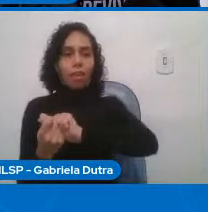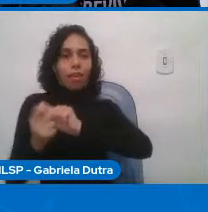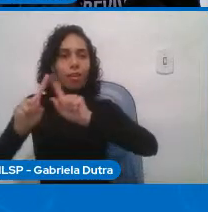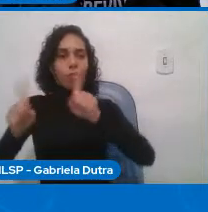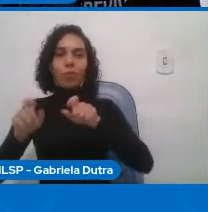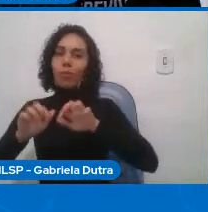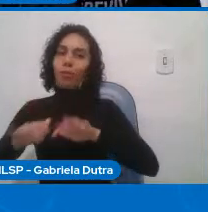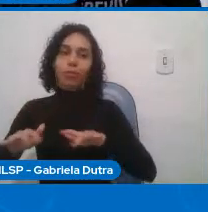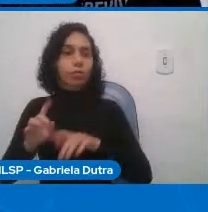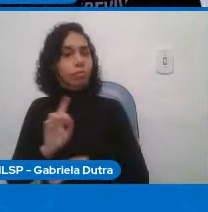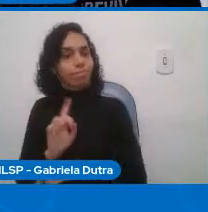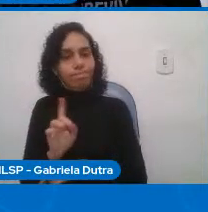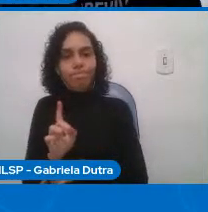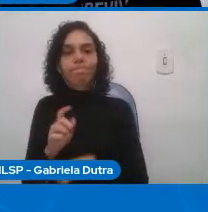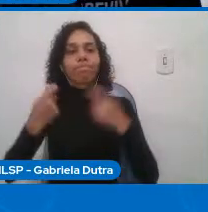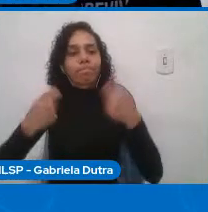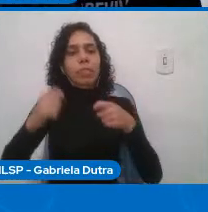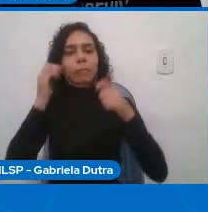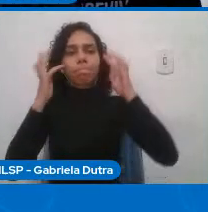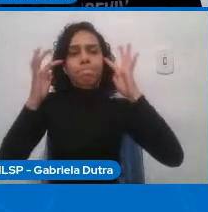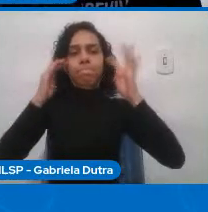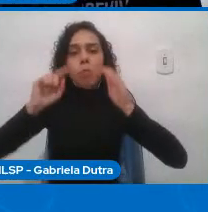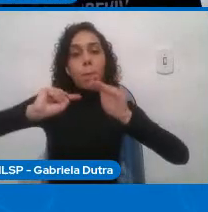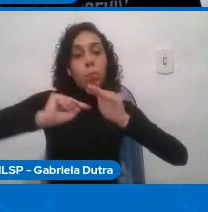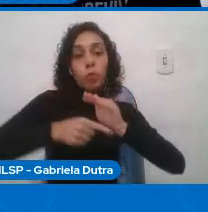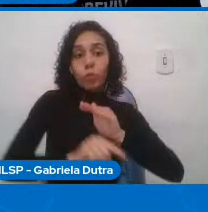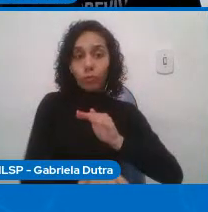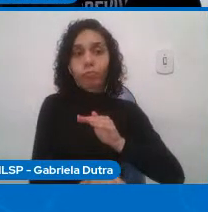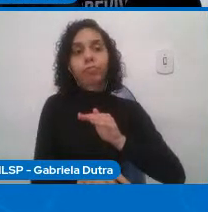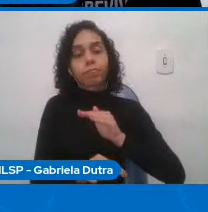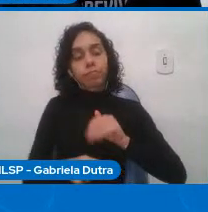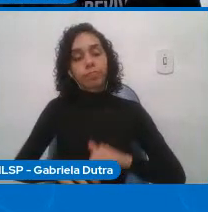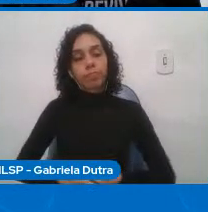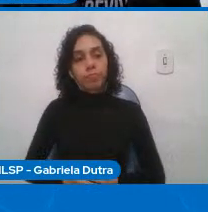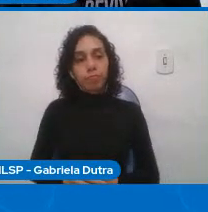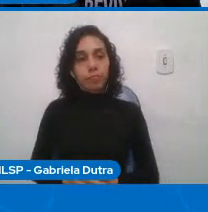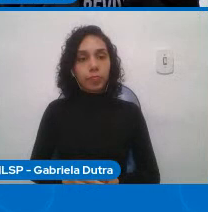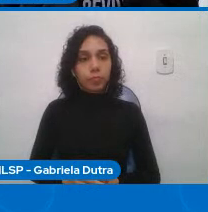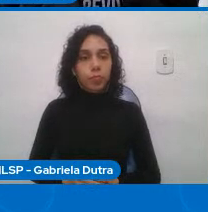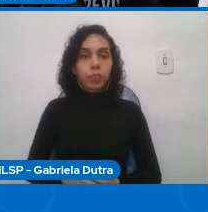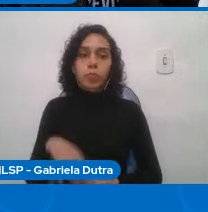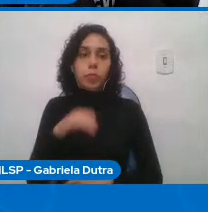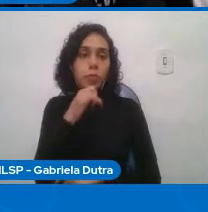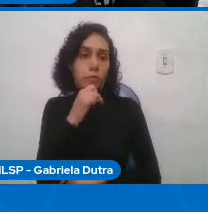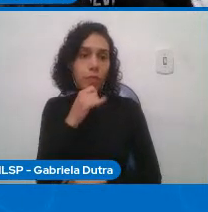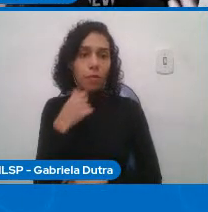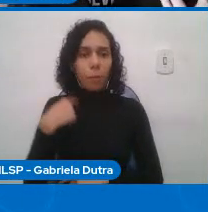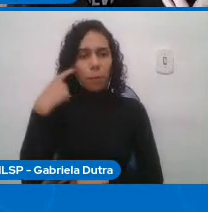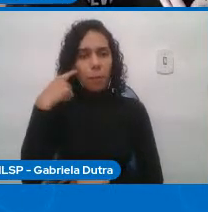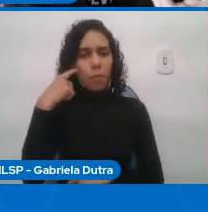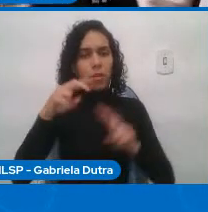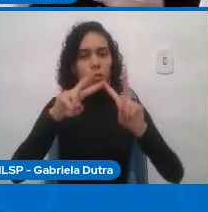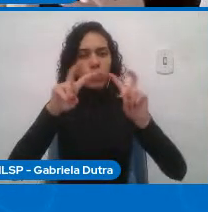eu digo eu vou considerar por exemplo as questões de usuário de organização eu já estou